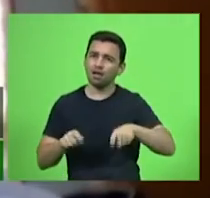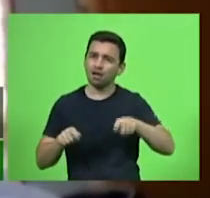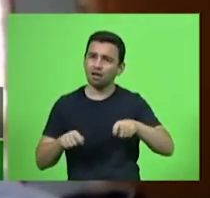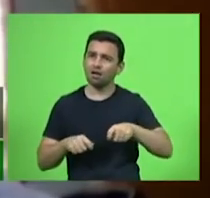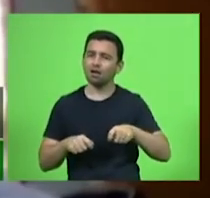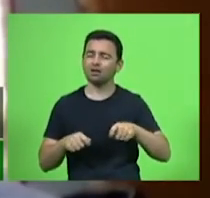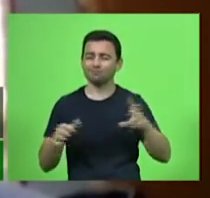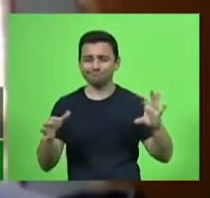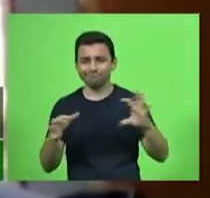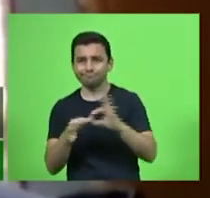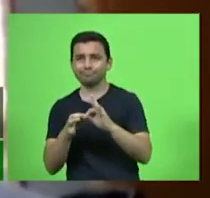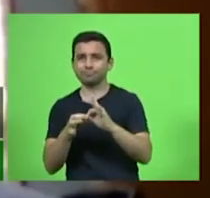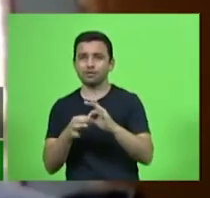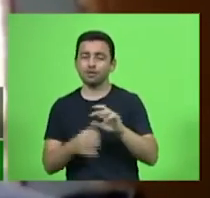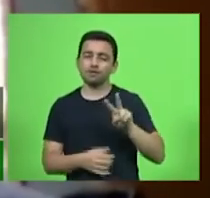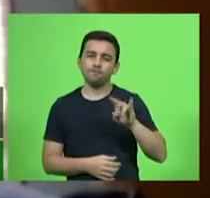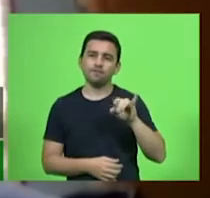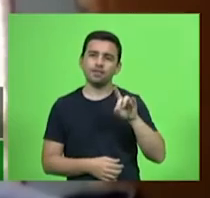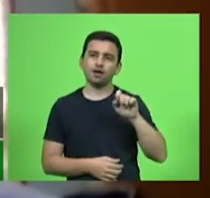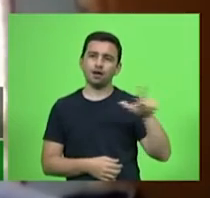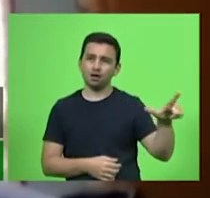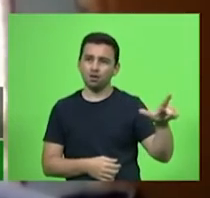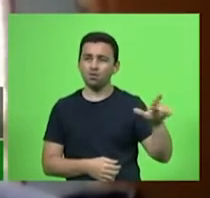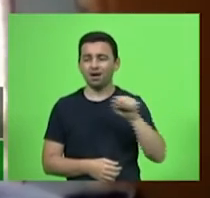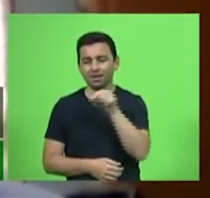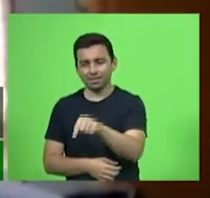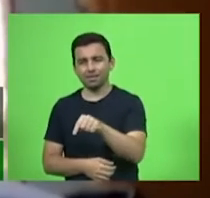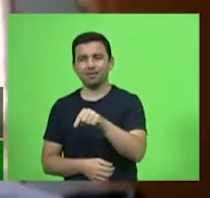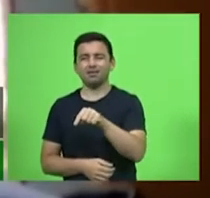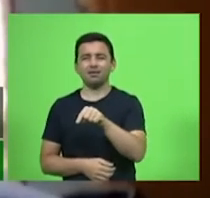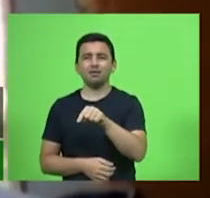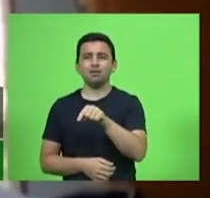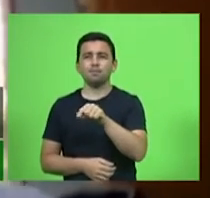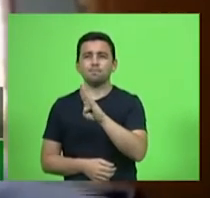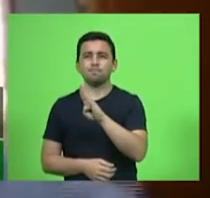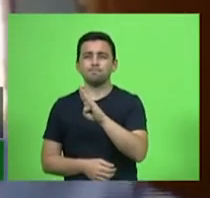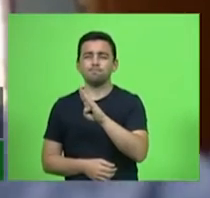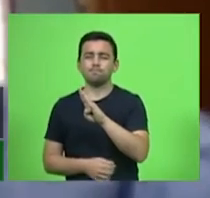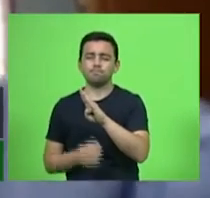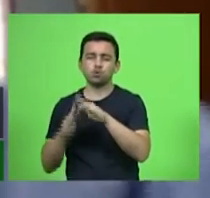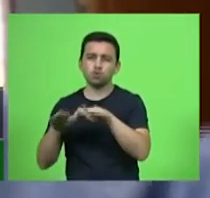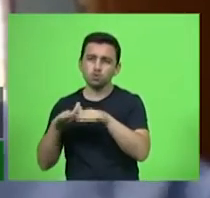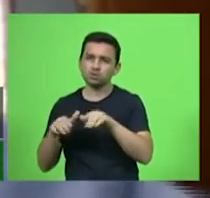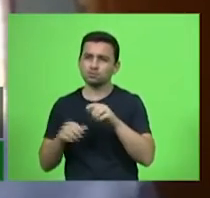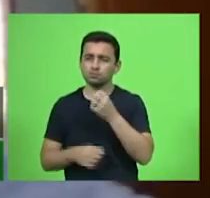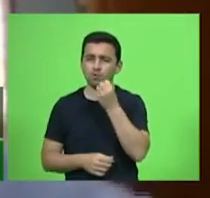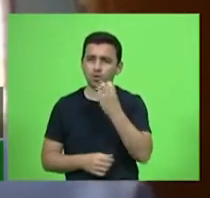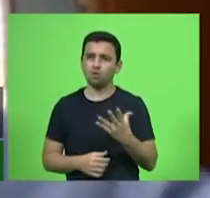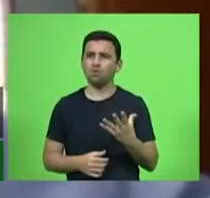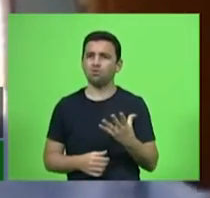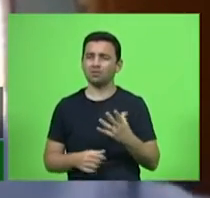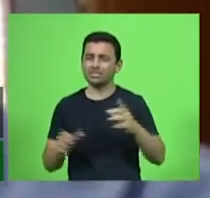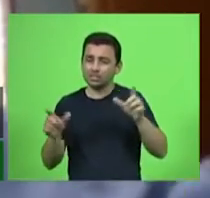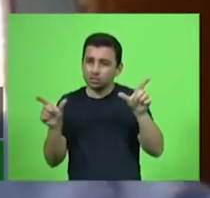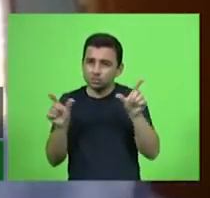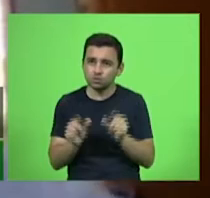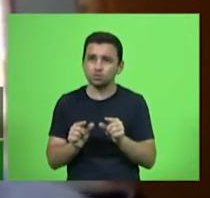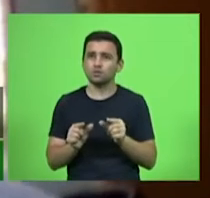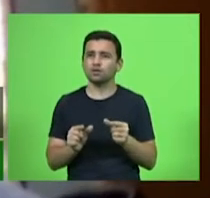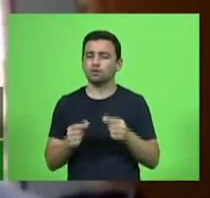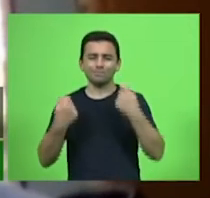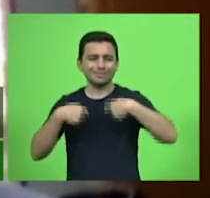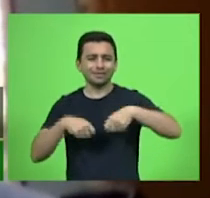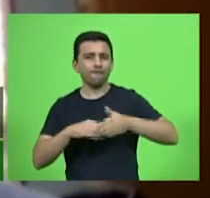ligação de Vidal Ramos para Botuverá, já saindo em Brusque, com bem menos quilometragem, não precisando mais ir para Florianópolis,